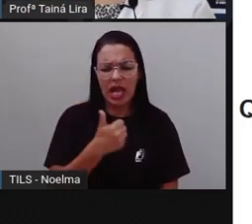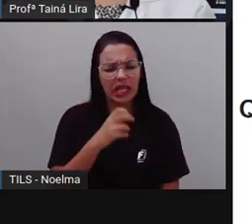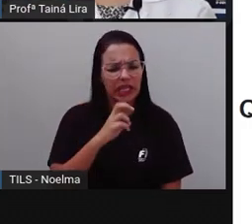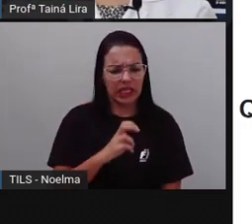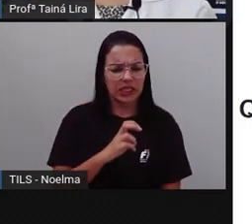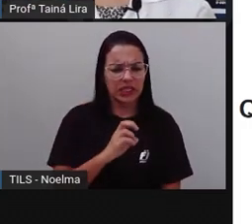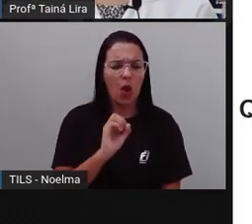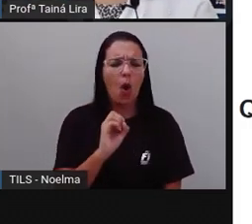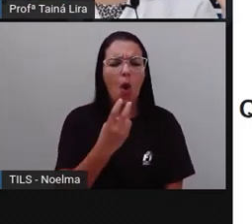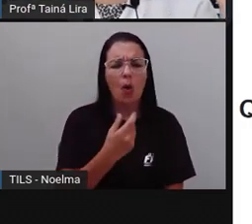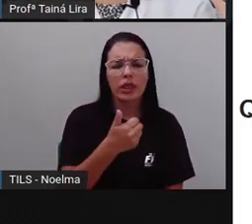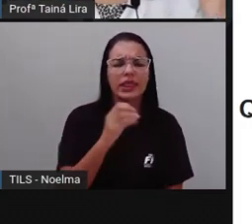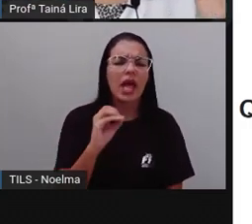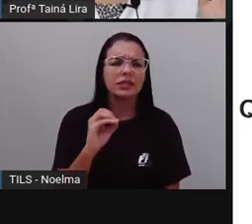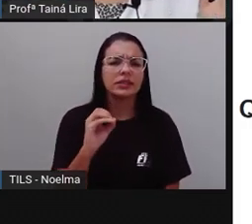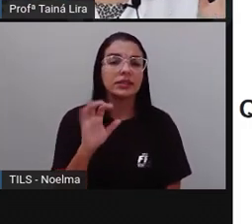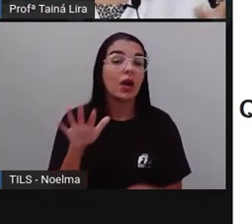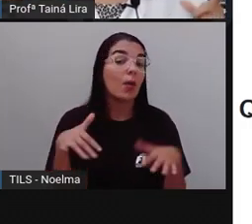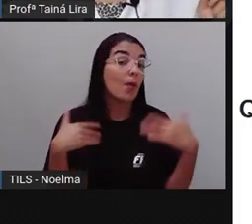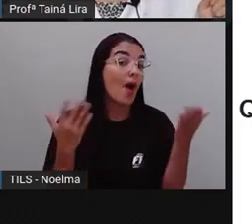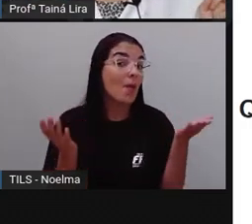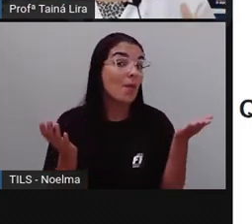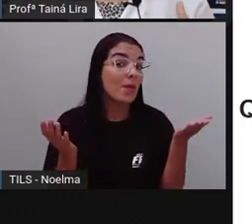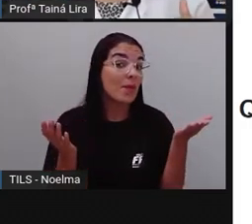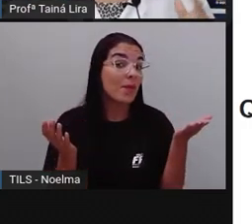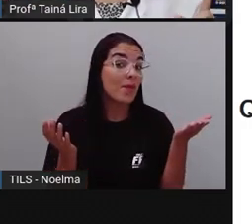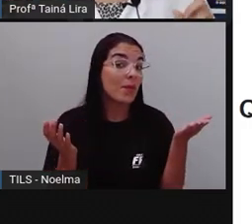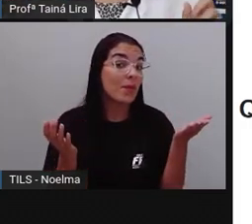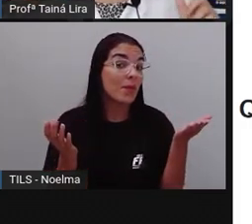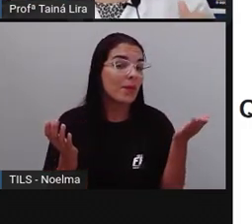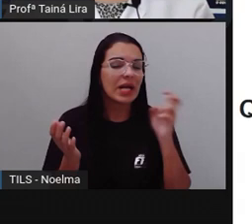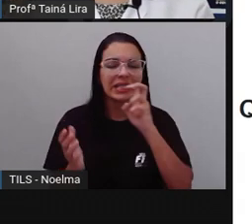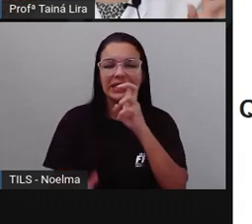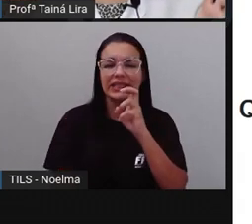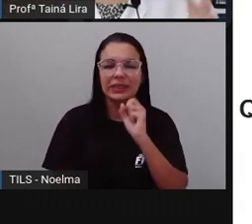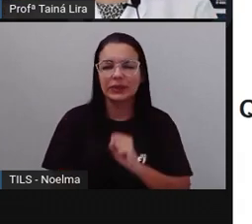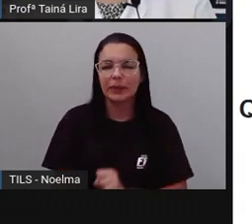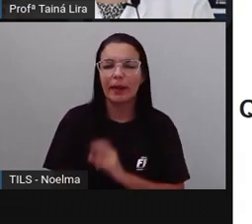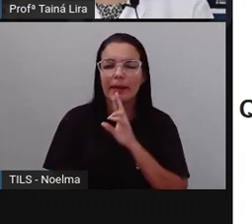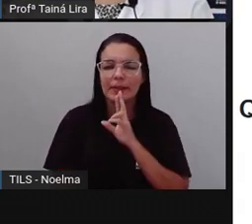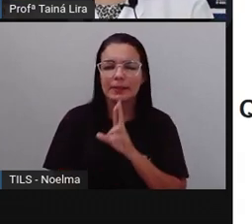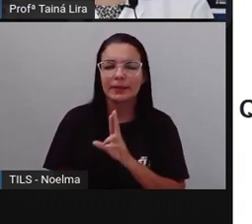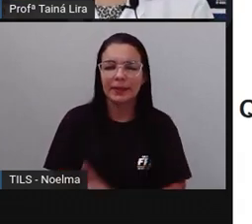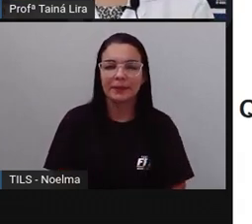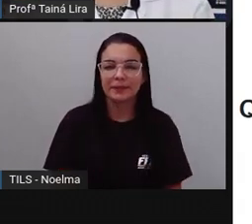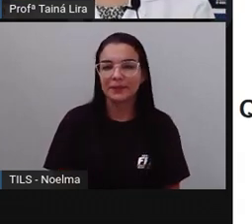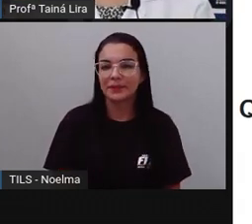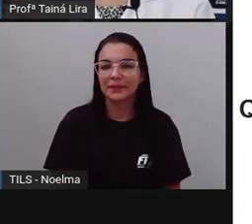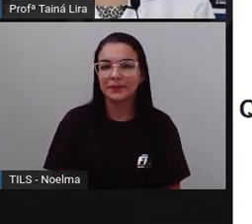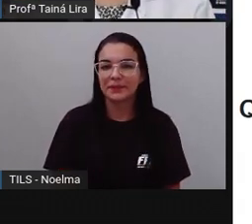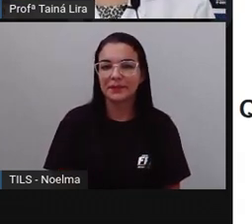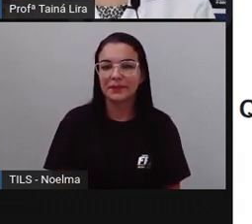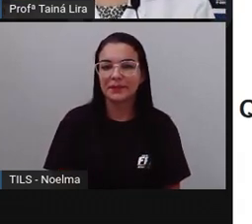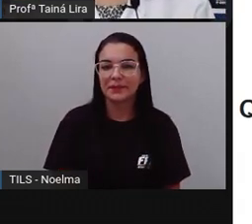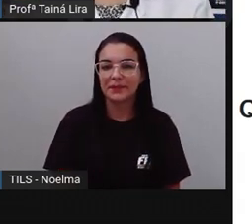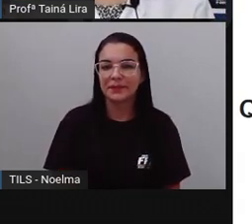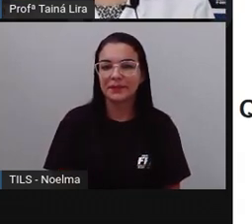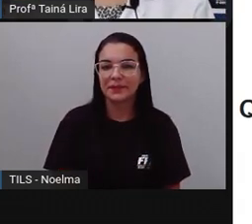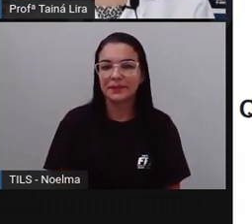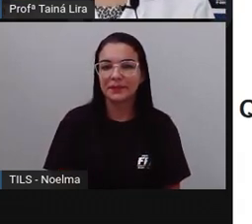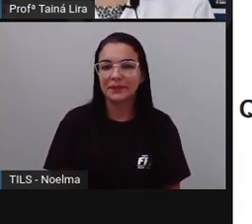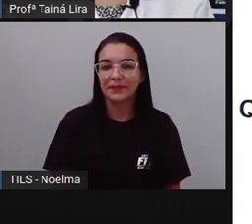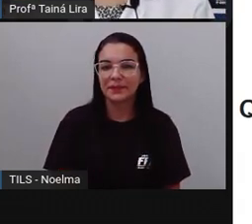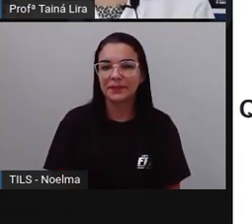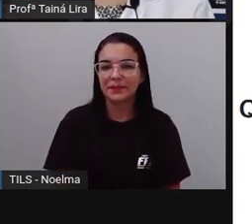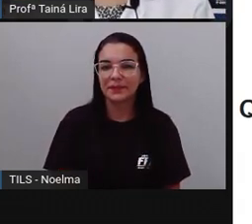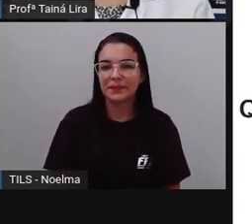10? E aí? Vou dar 5 segundos aí pro segundo ano pensar, Qual é o número menor